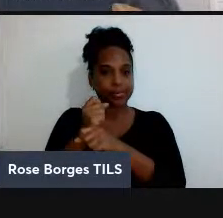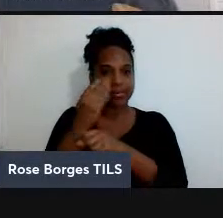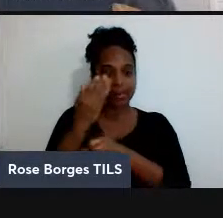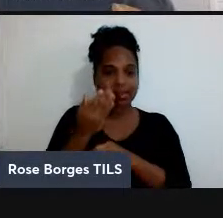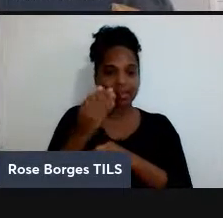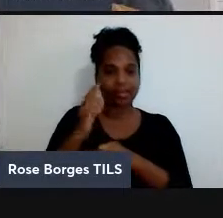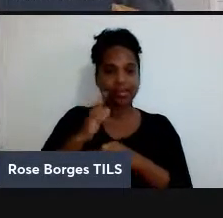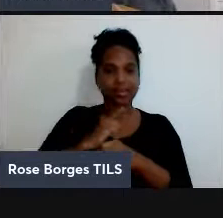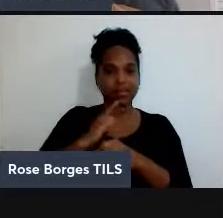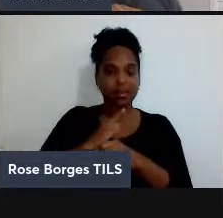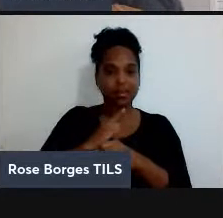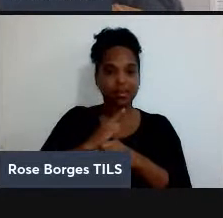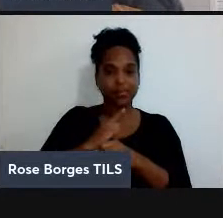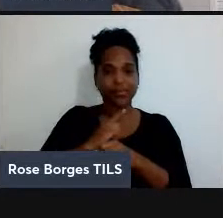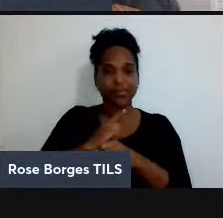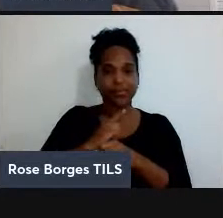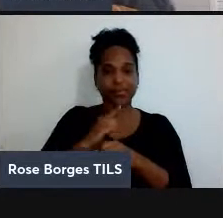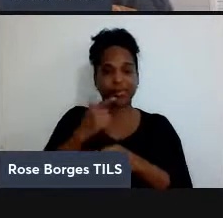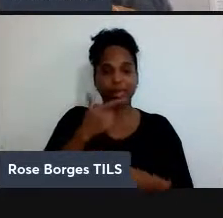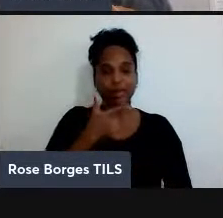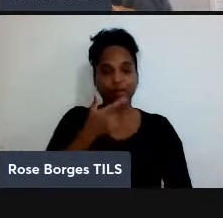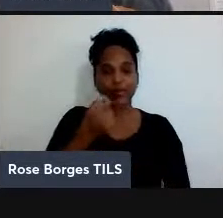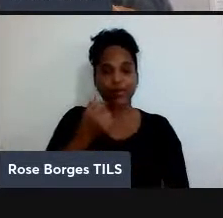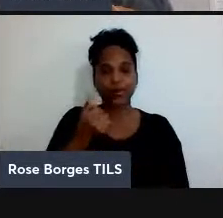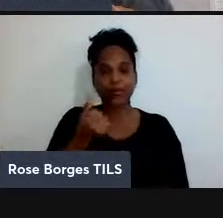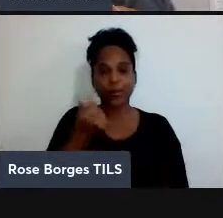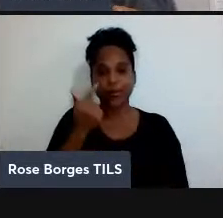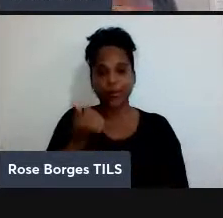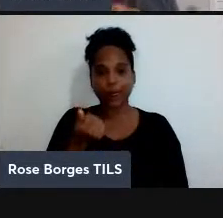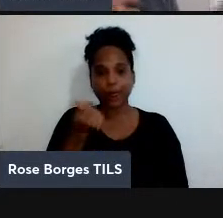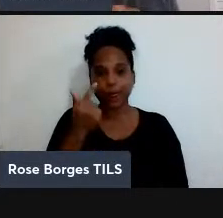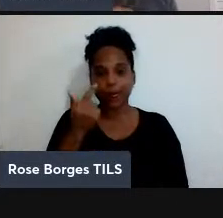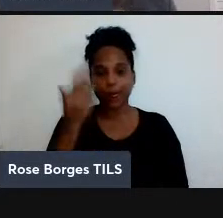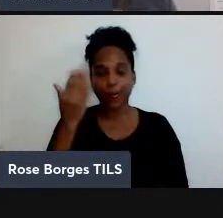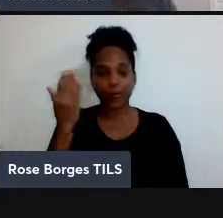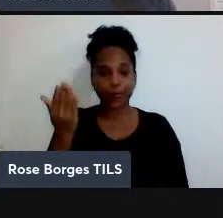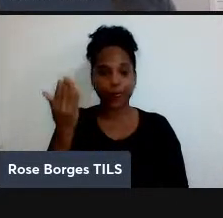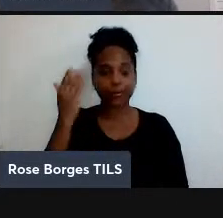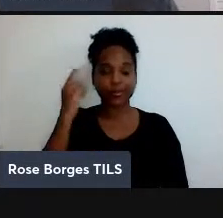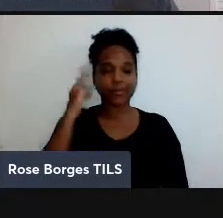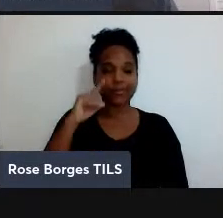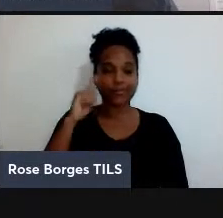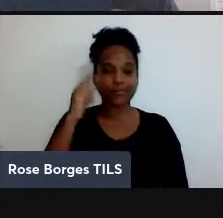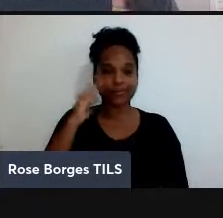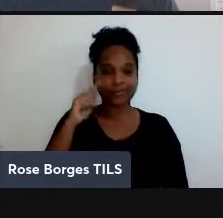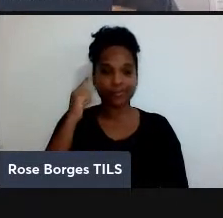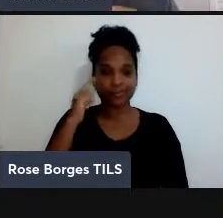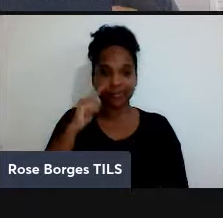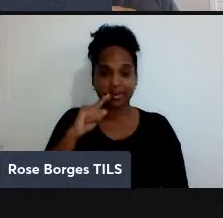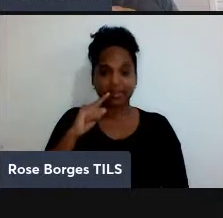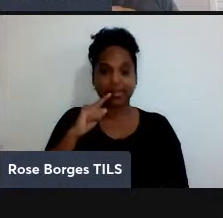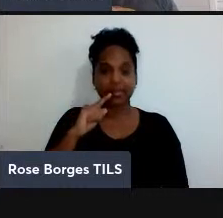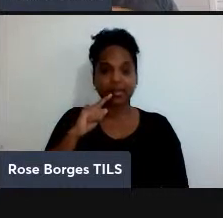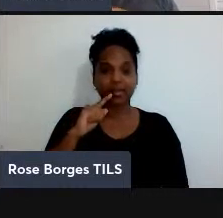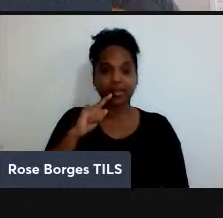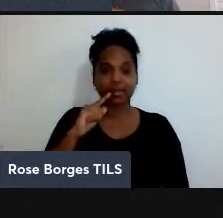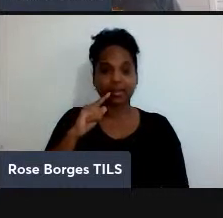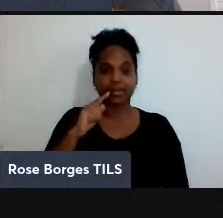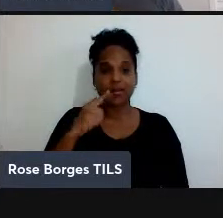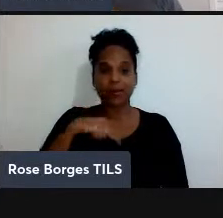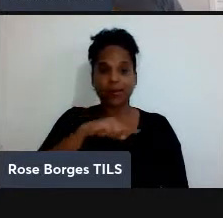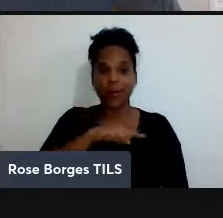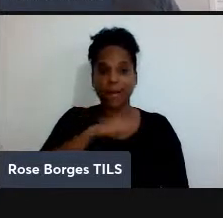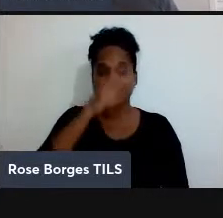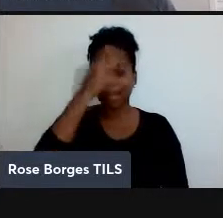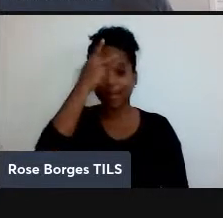prêmio de 2012 do Aroshi, do Twineland, né, pelo controle aí de sistemas quânticos únicos. Muita gente gosta de colocar isso aqui